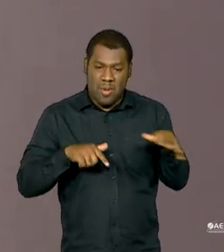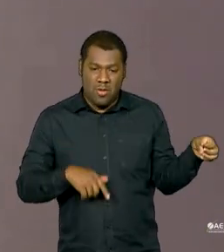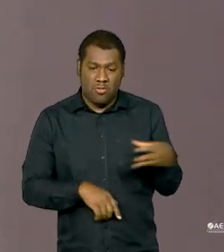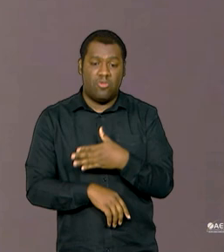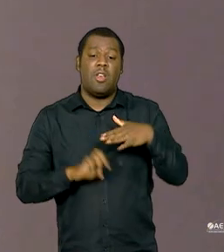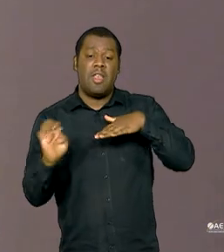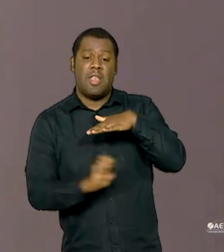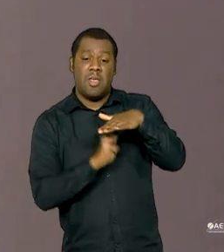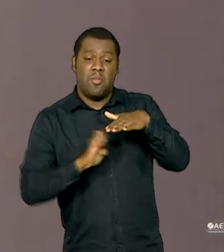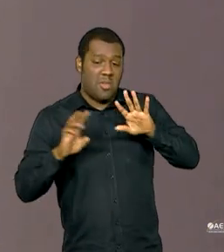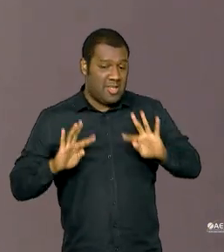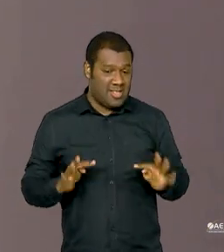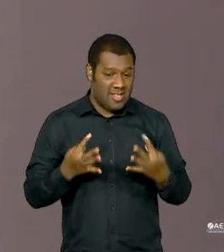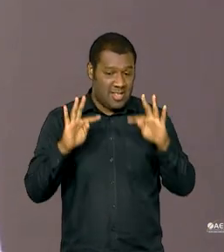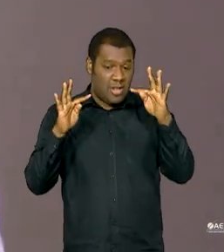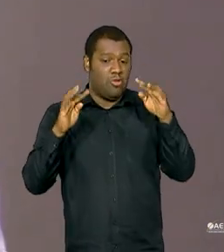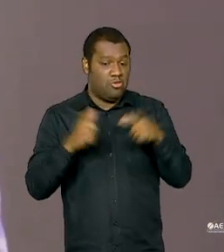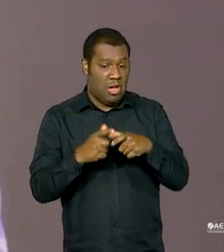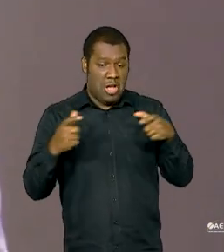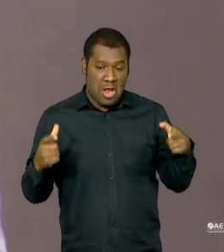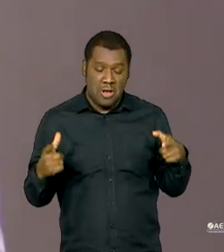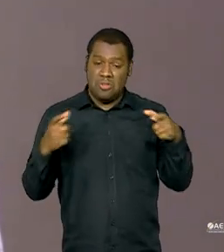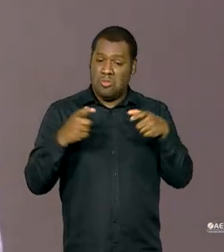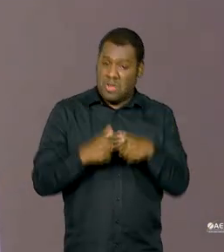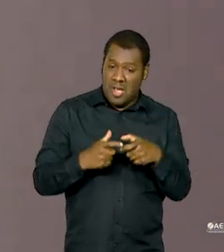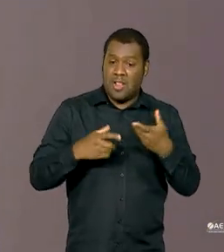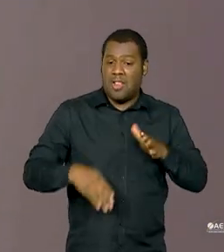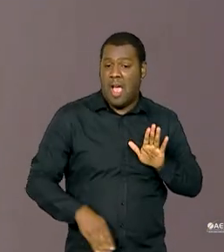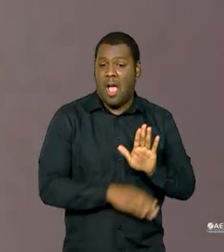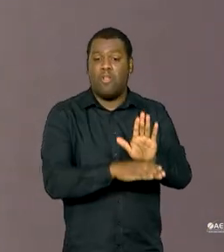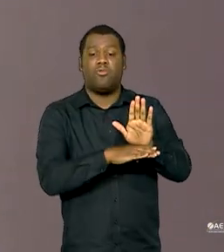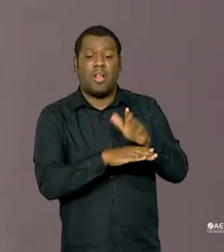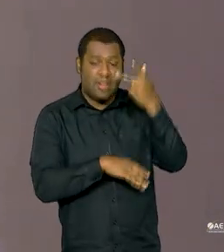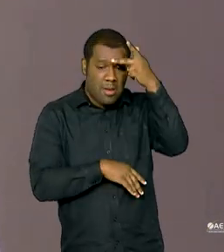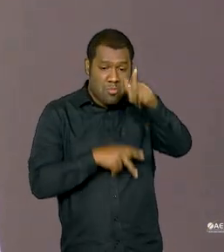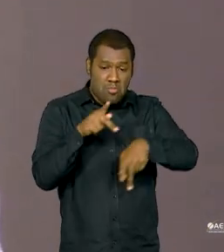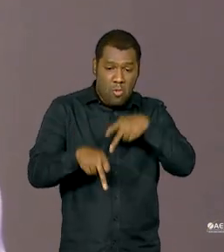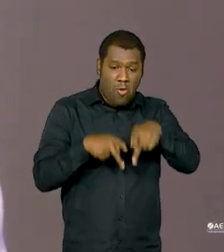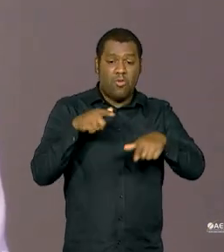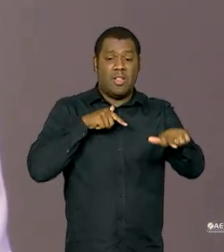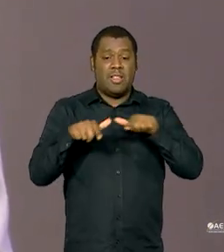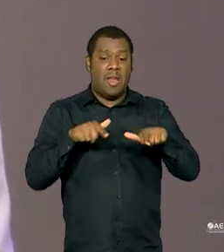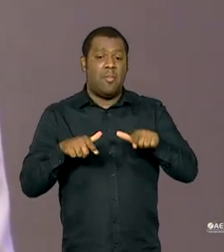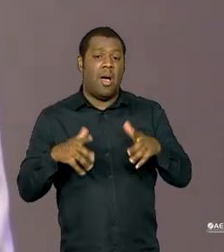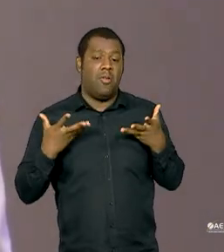de tecnologia de pequeno e médio porte, gerando emprego de alta qualidade e reduzindo a fuga de cérebros. Música Música